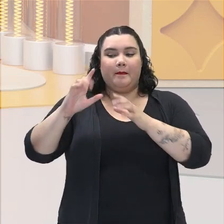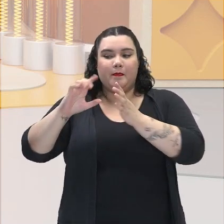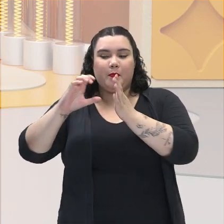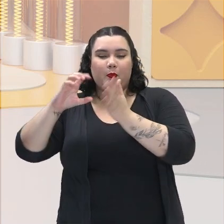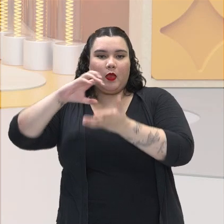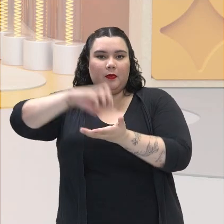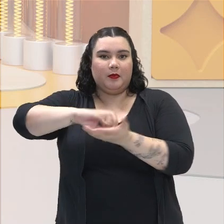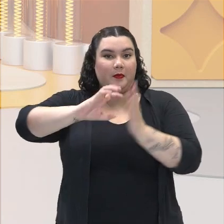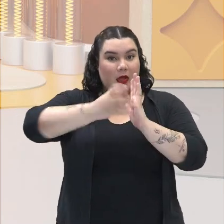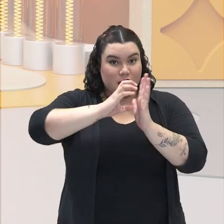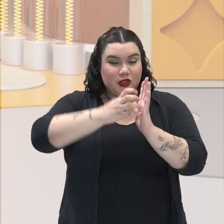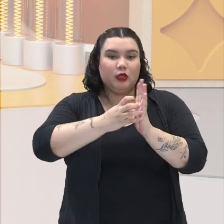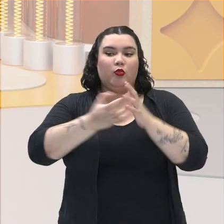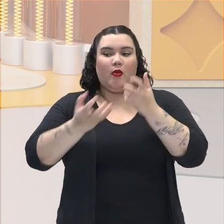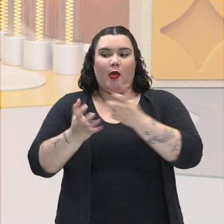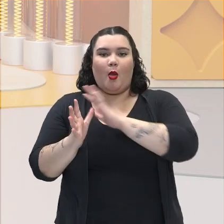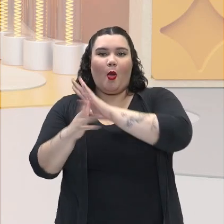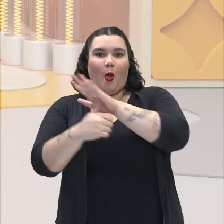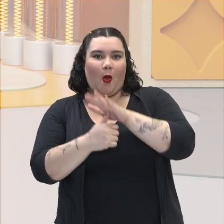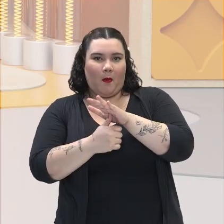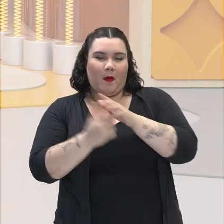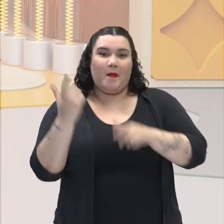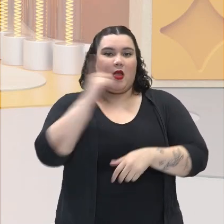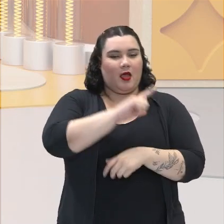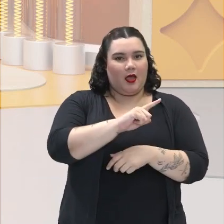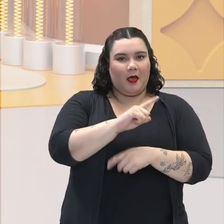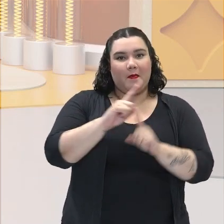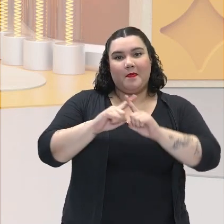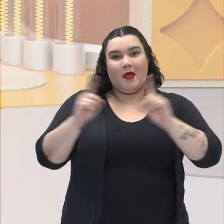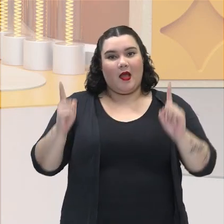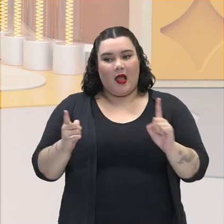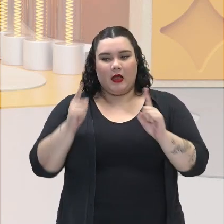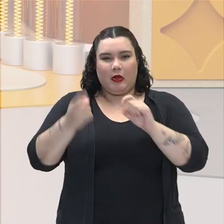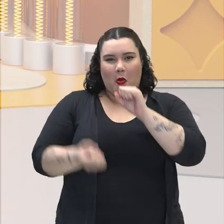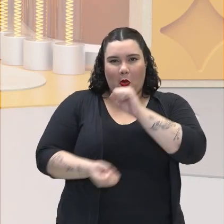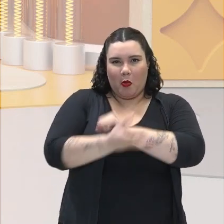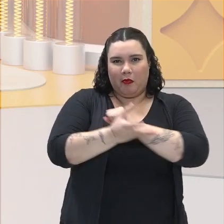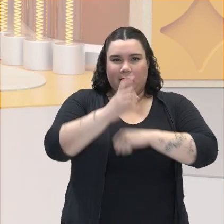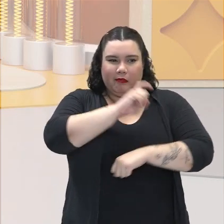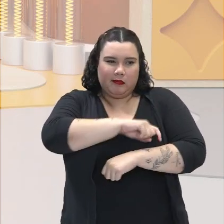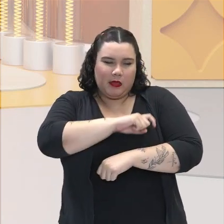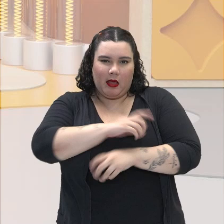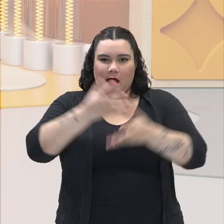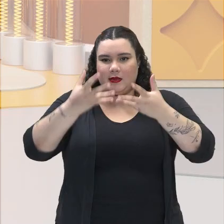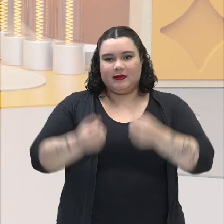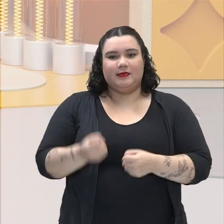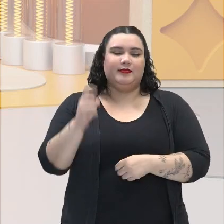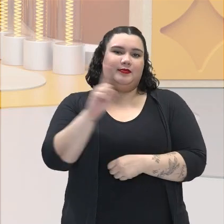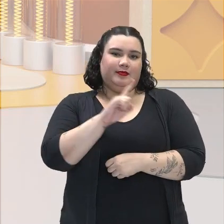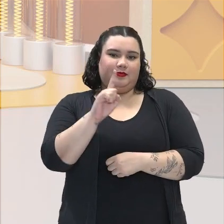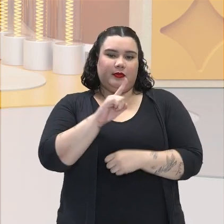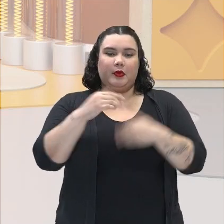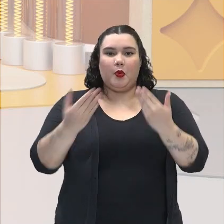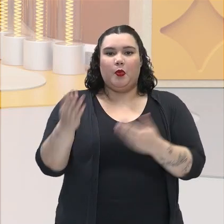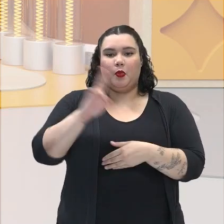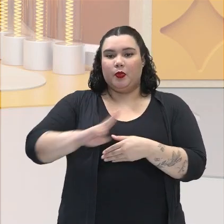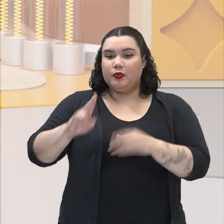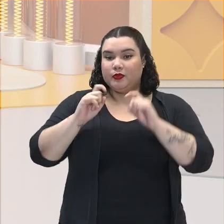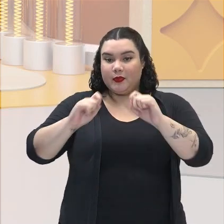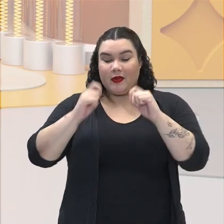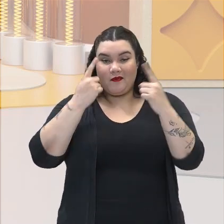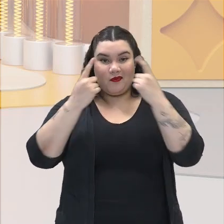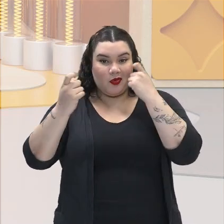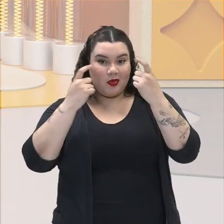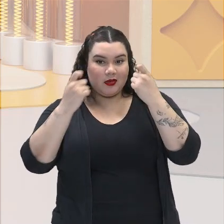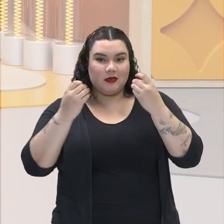aceitaram o resultado, tá? Não aceitaram que a corrupção estivesse presente nessas eleições e utilizou da força da violência para